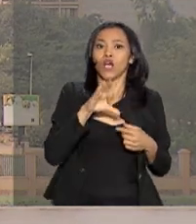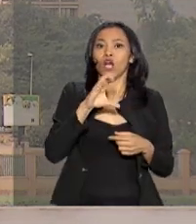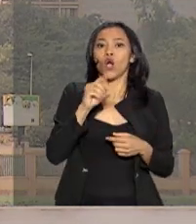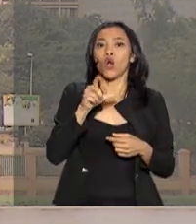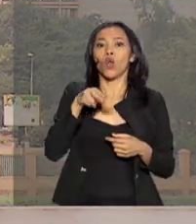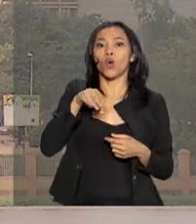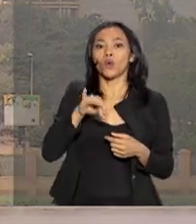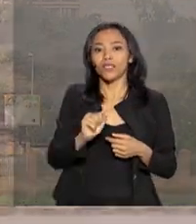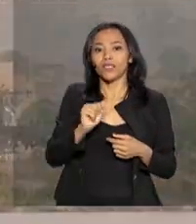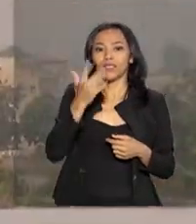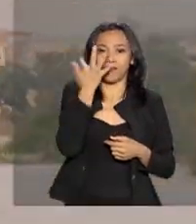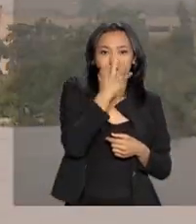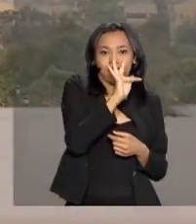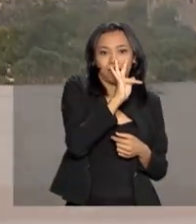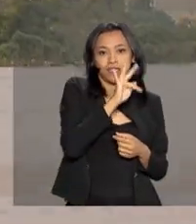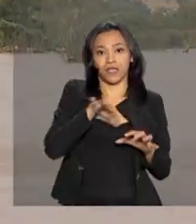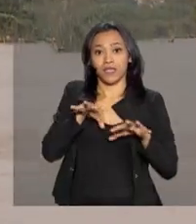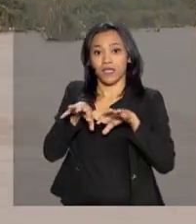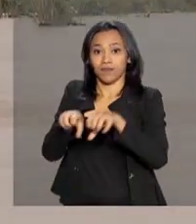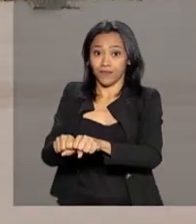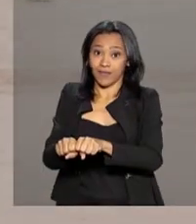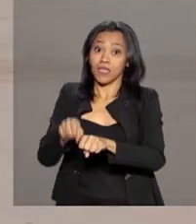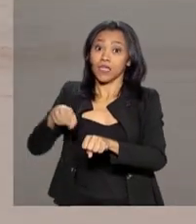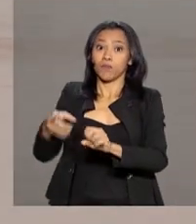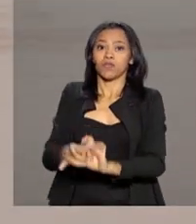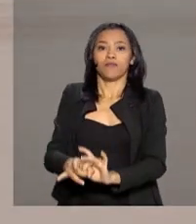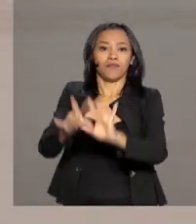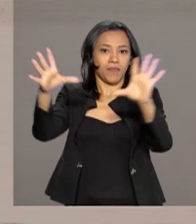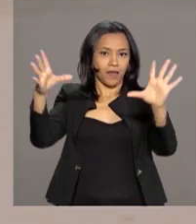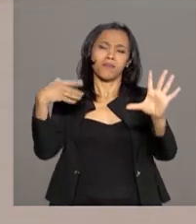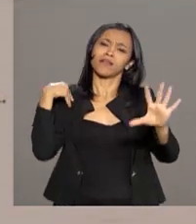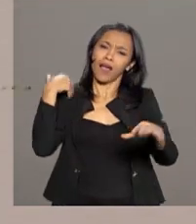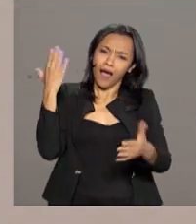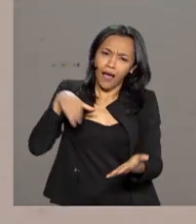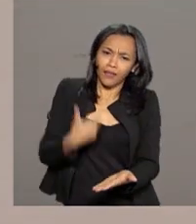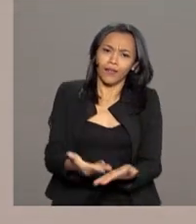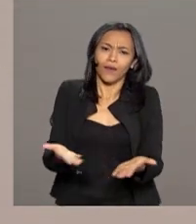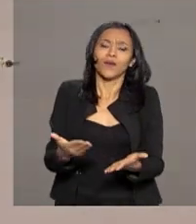1960 e ainda busca o caminho do desenvolvimento.